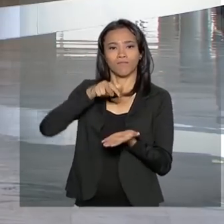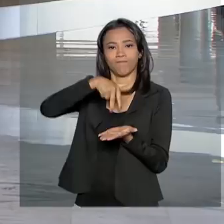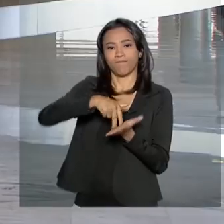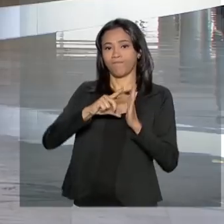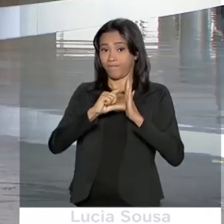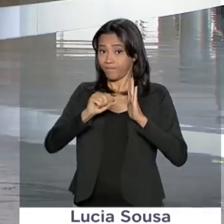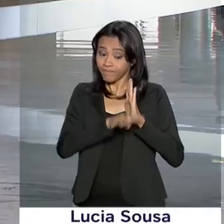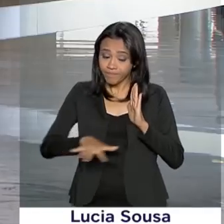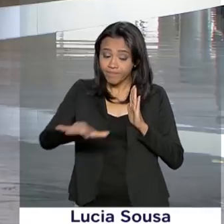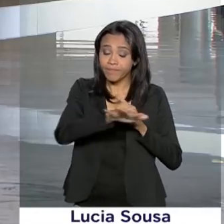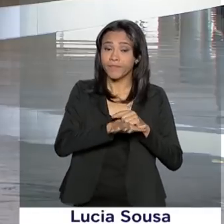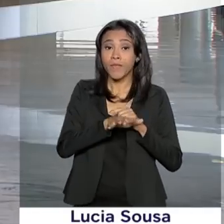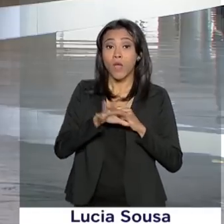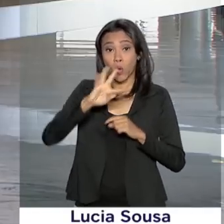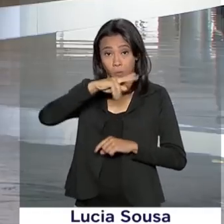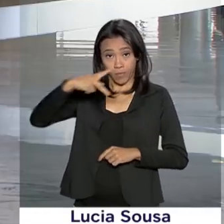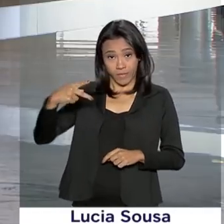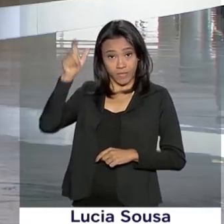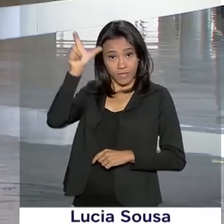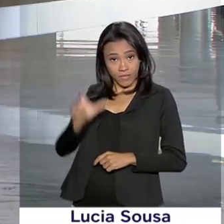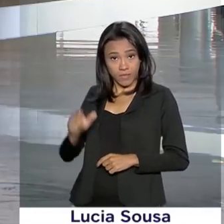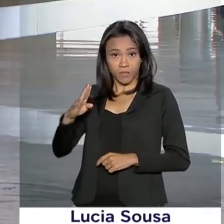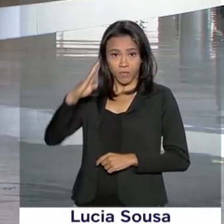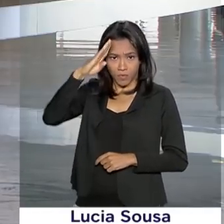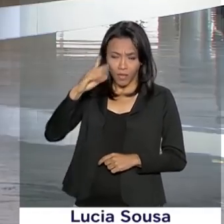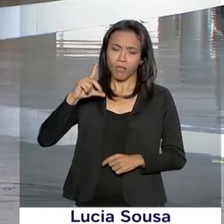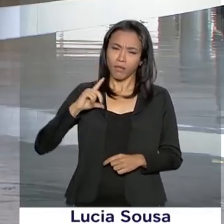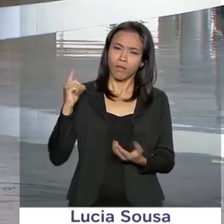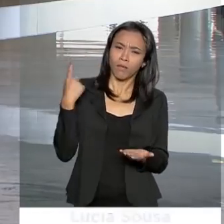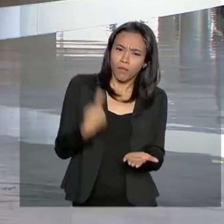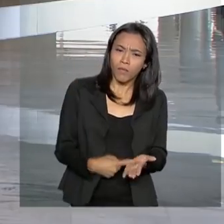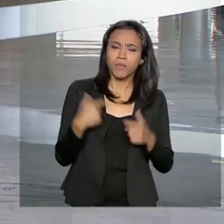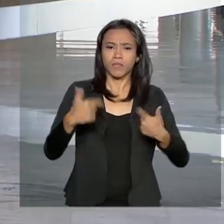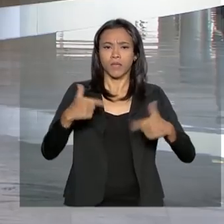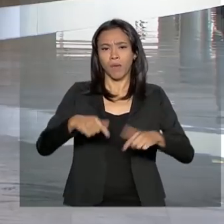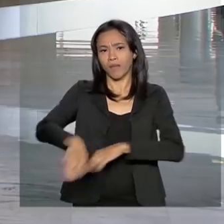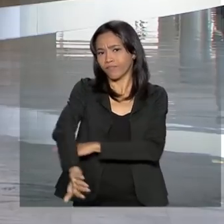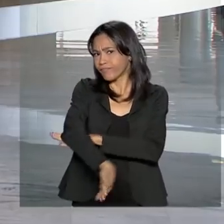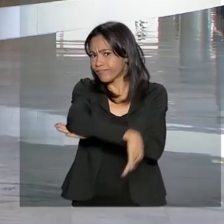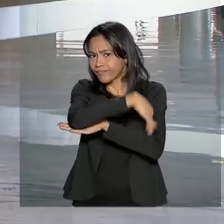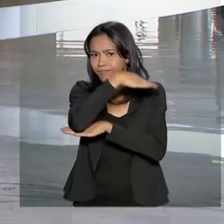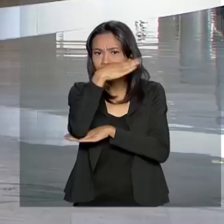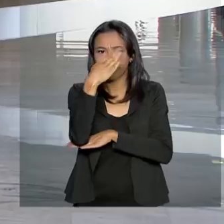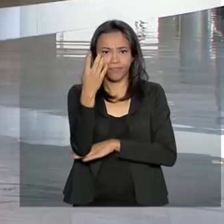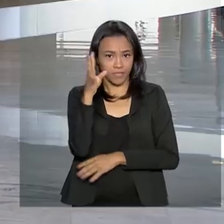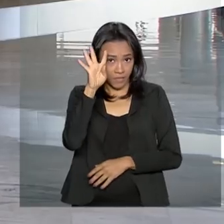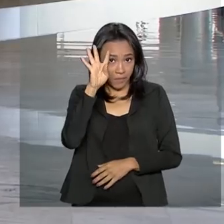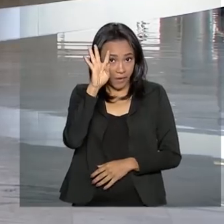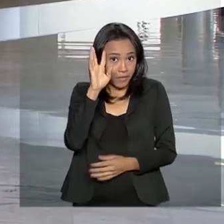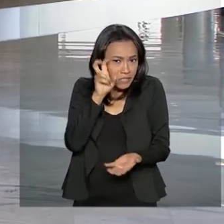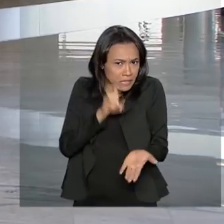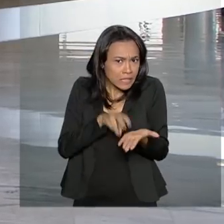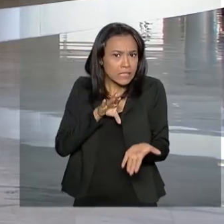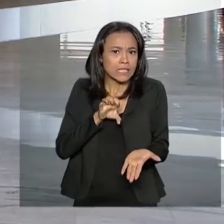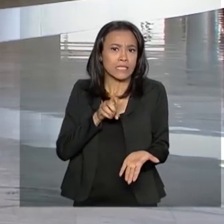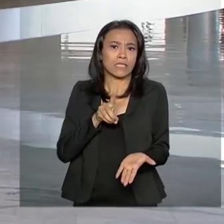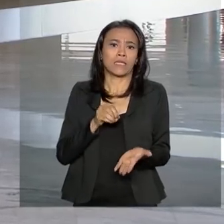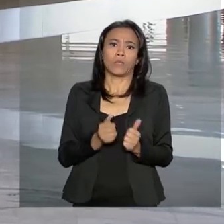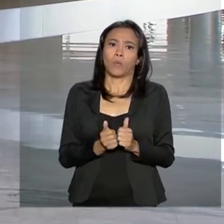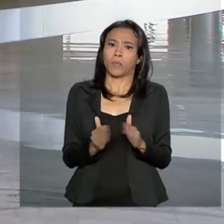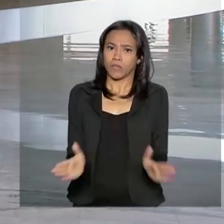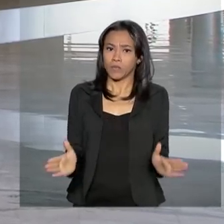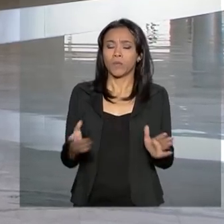presidente Jair Bolsonaro cumpre a agenda durante toda essa quarta-feira. A agenda que começou bem cedo, às 8h30,